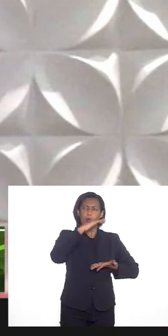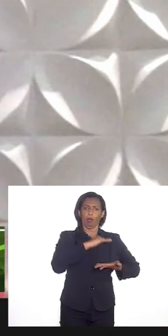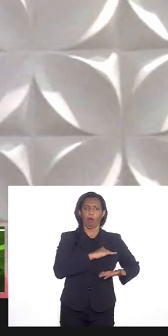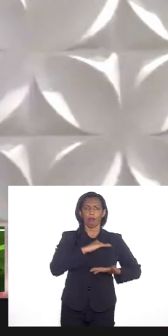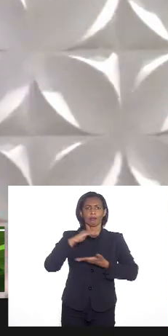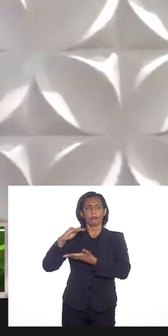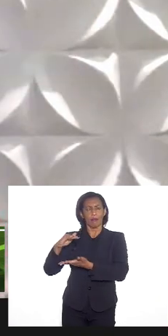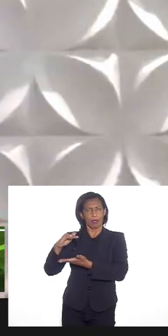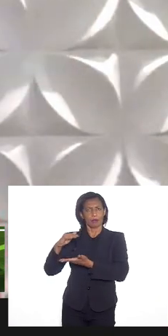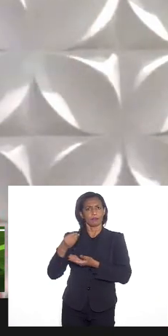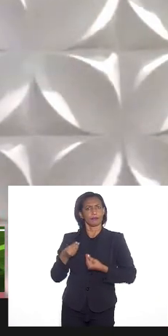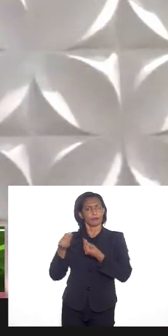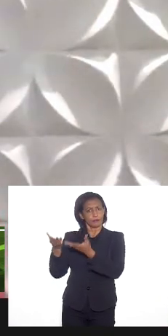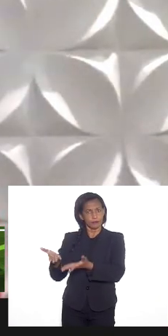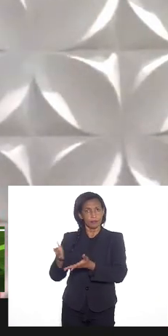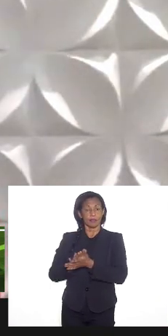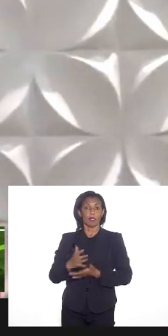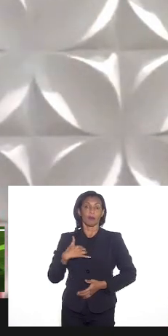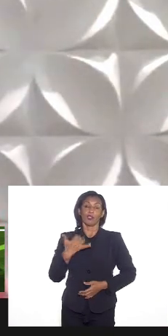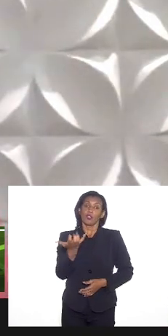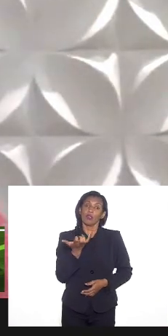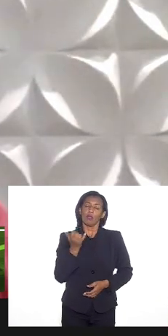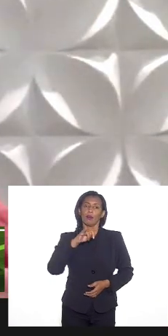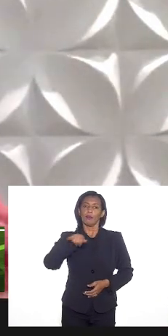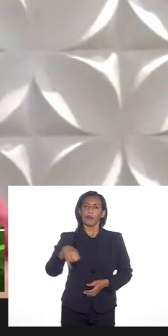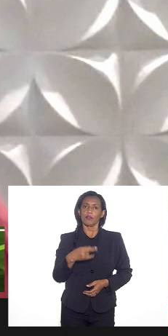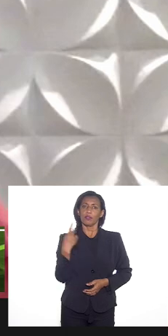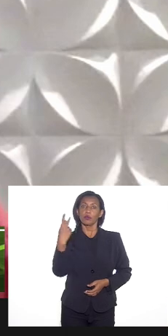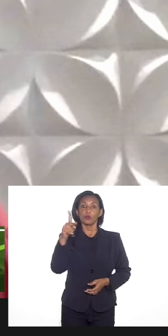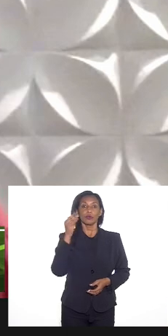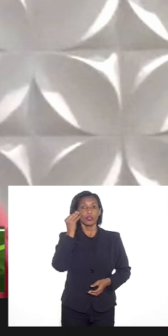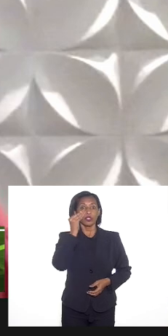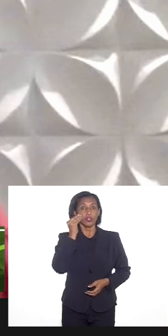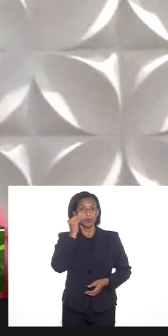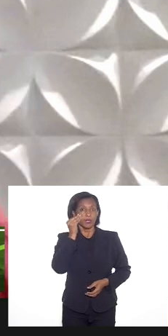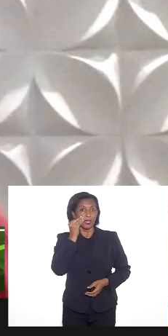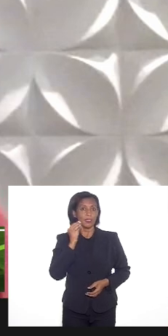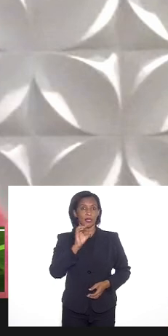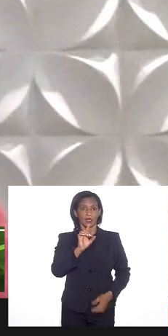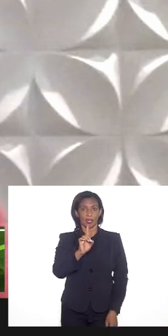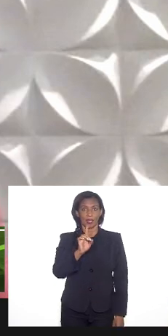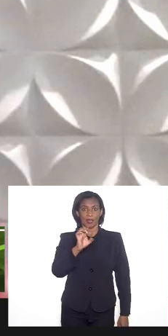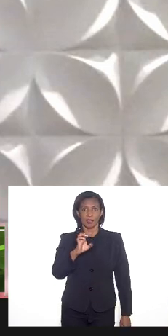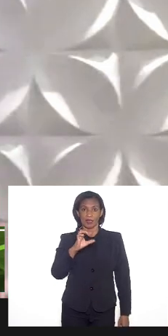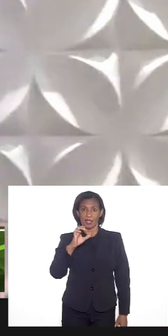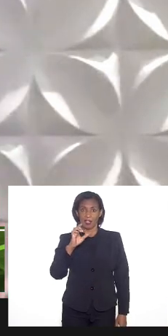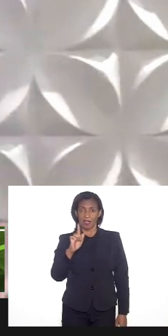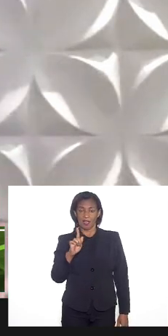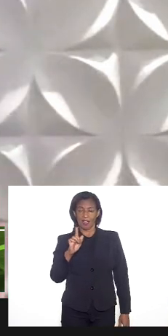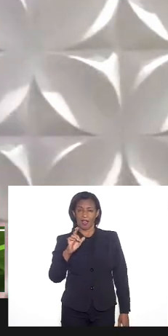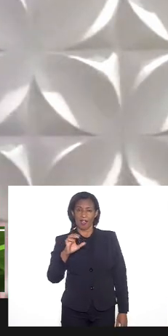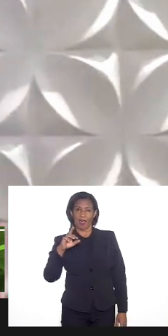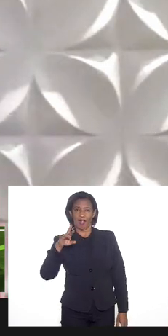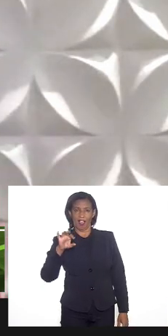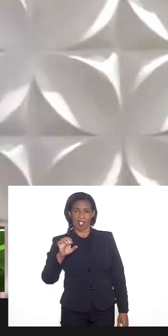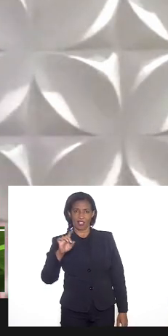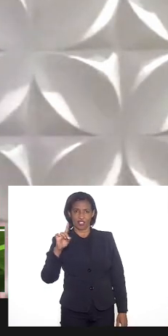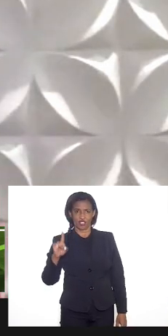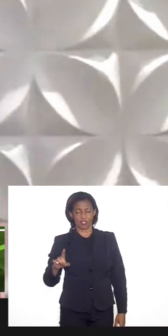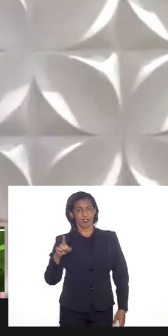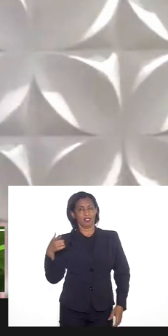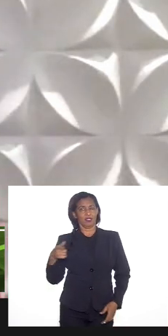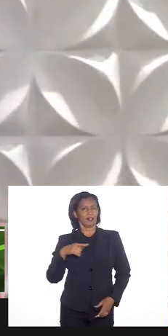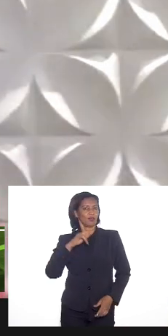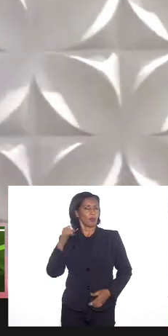CPI mas quero aproveitar a sua experiência na Decrade com a sua presença nessa importante